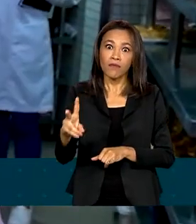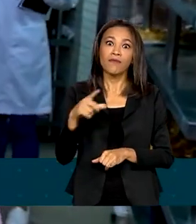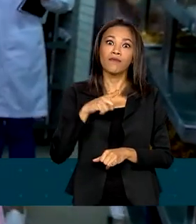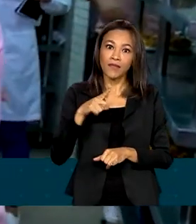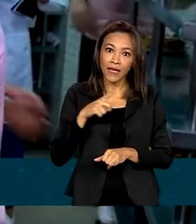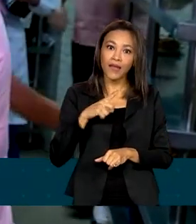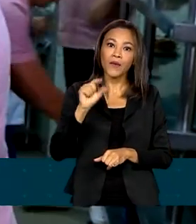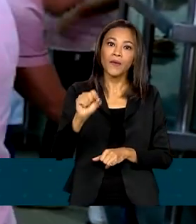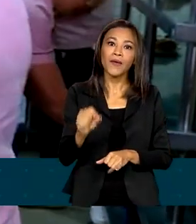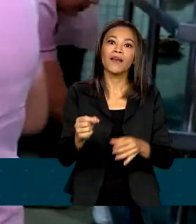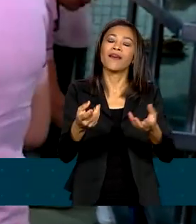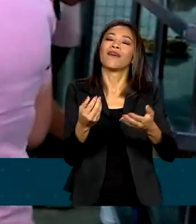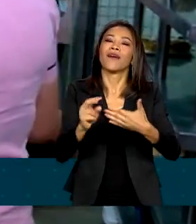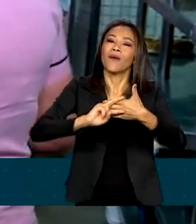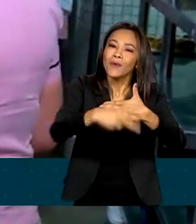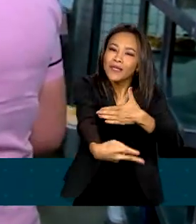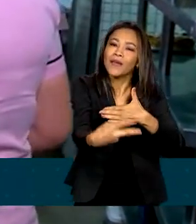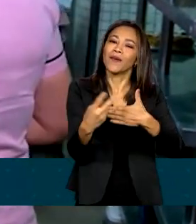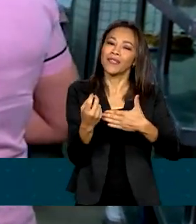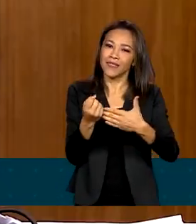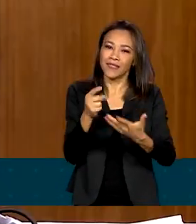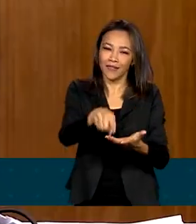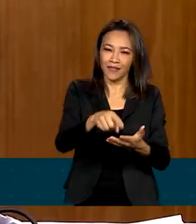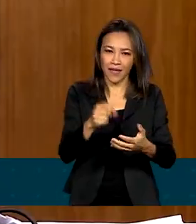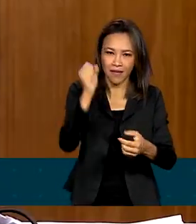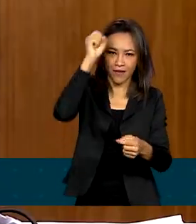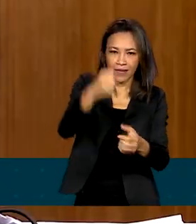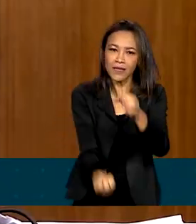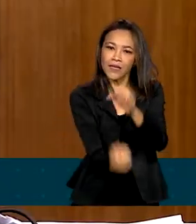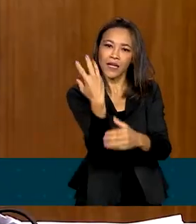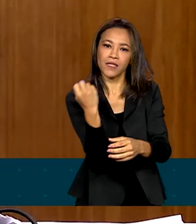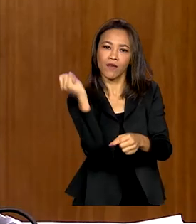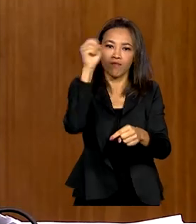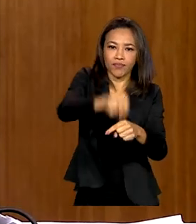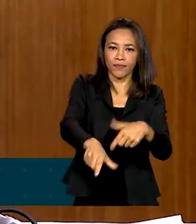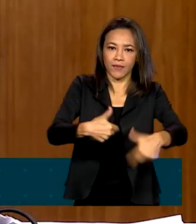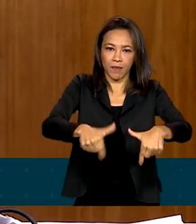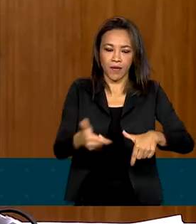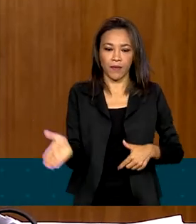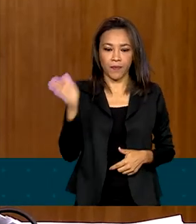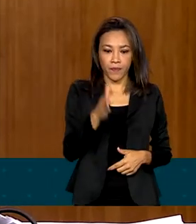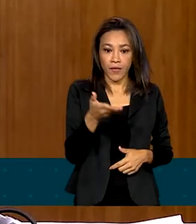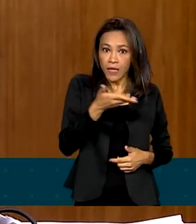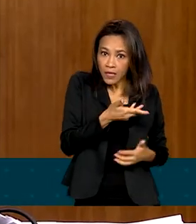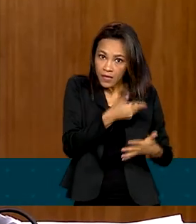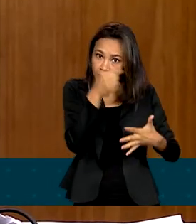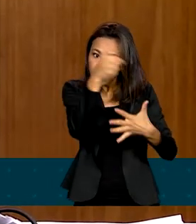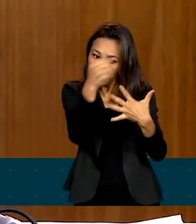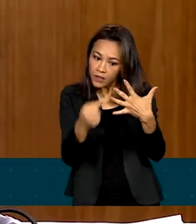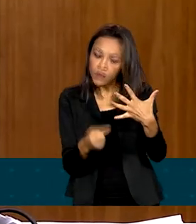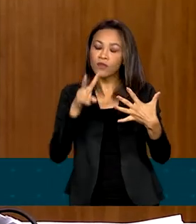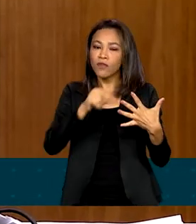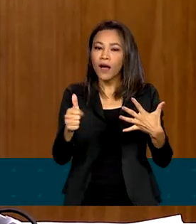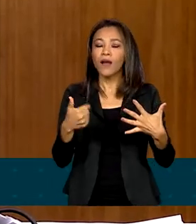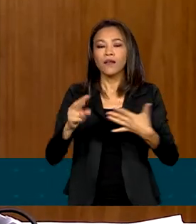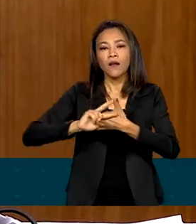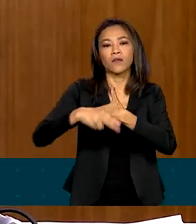na geração de emprego ao longo do ano. Tudo isso vai impactar na economia para a retomada e crescimento.